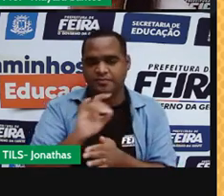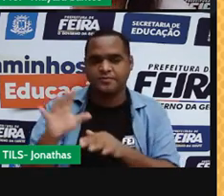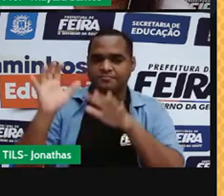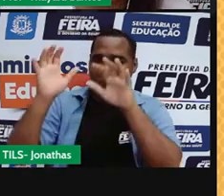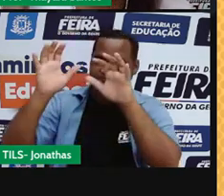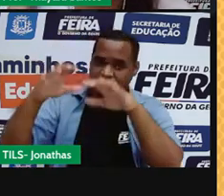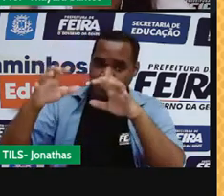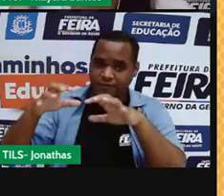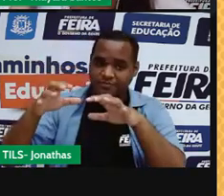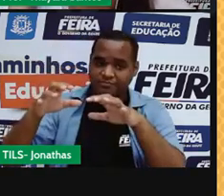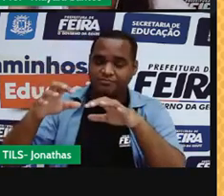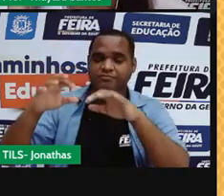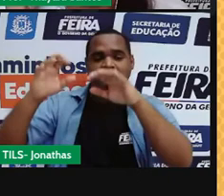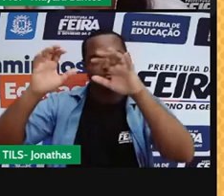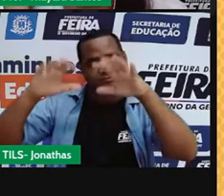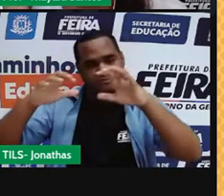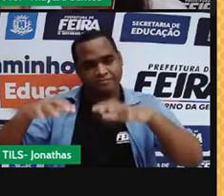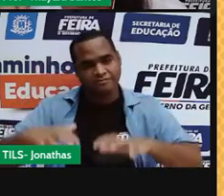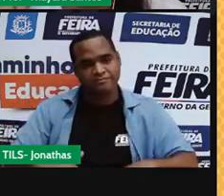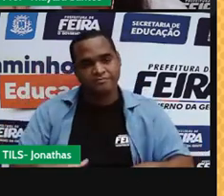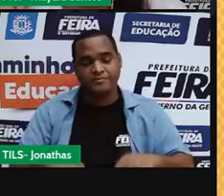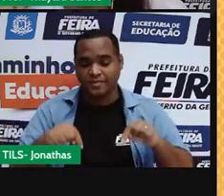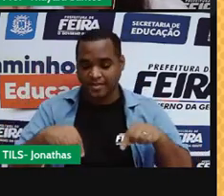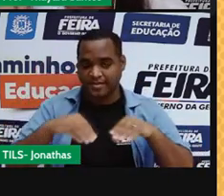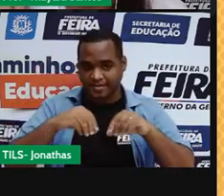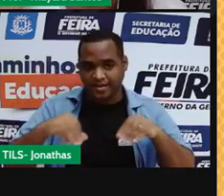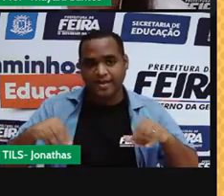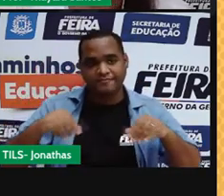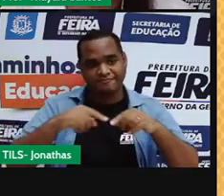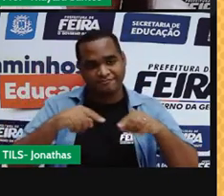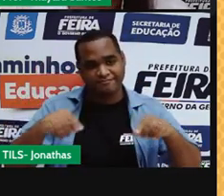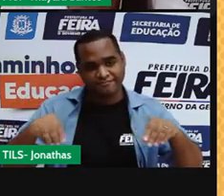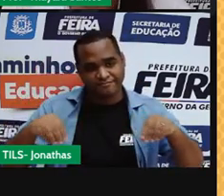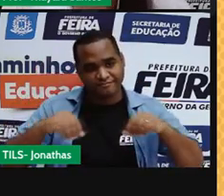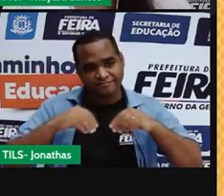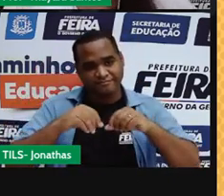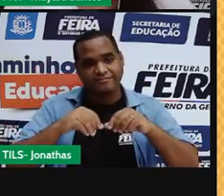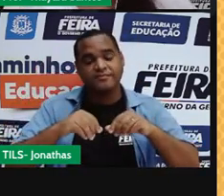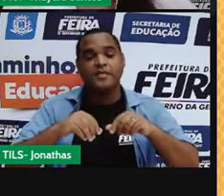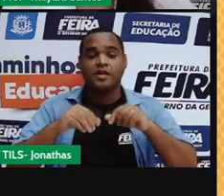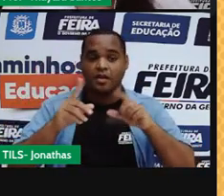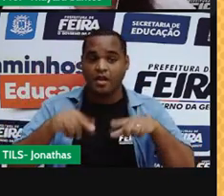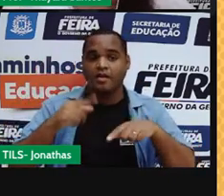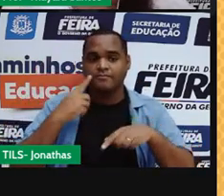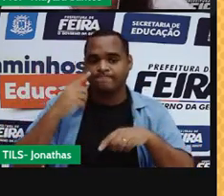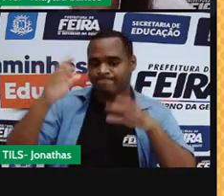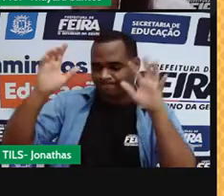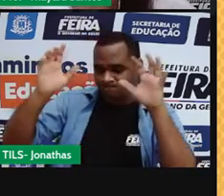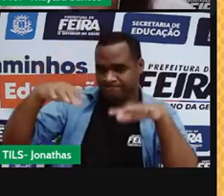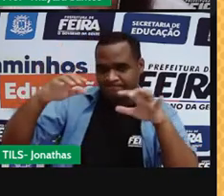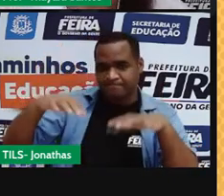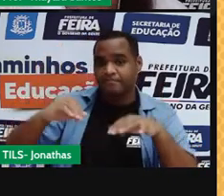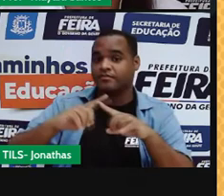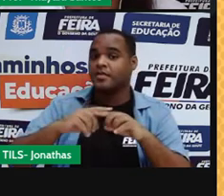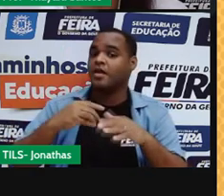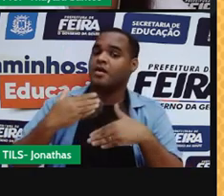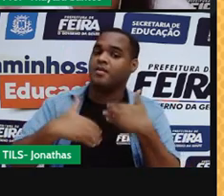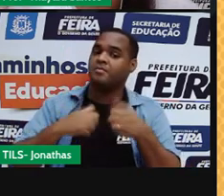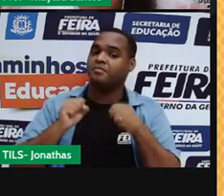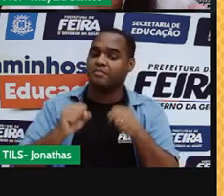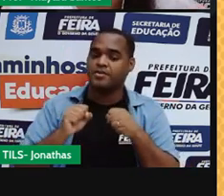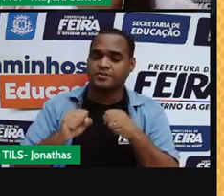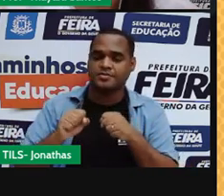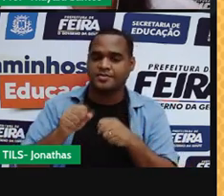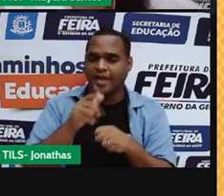Então, elas devolvem essa água para a superfície da Terra, por meio da precipitação, e parte dessa água vai infiltrar no